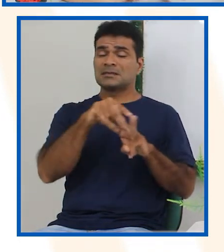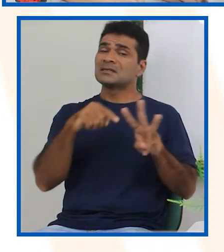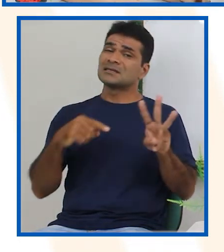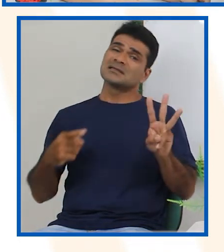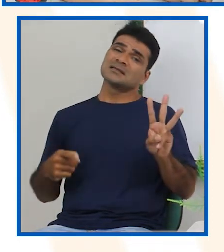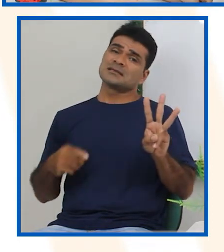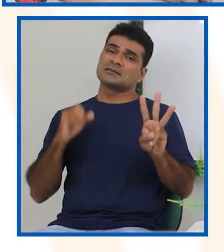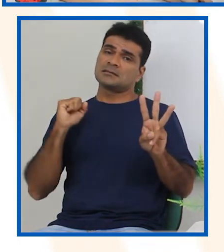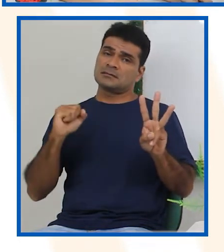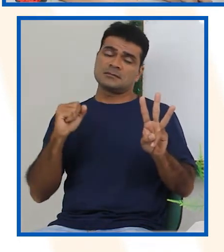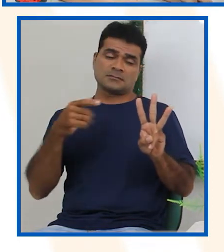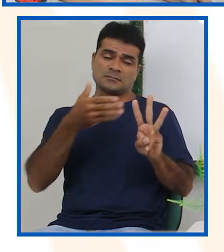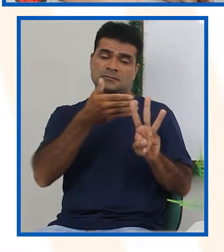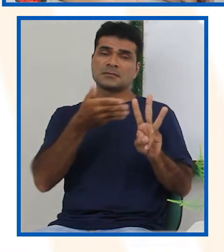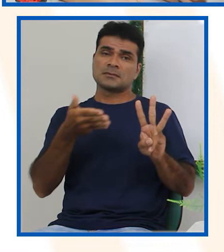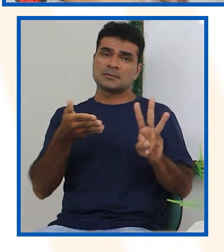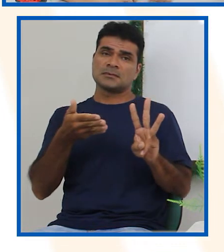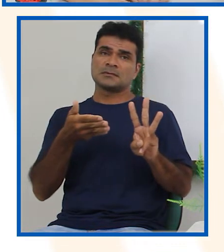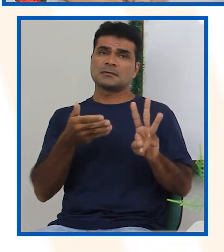possibilidades.